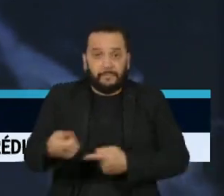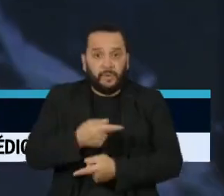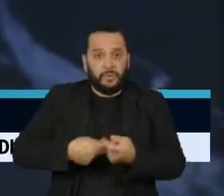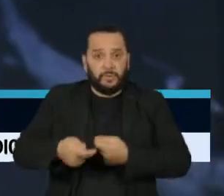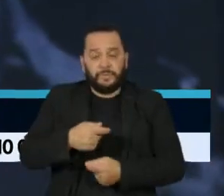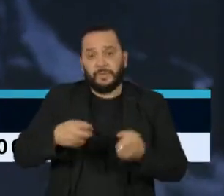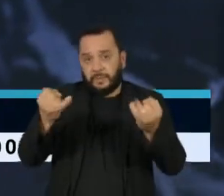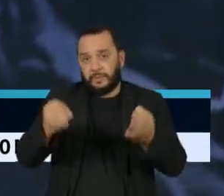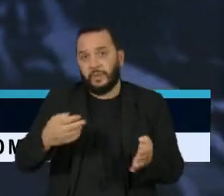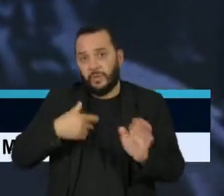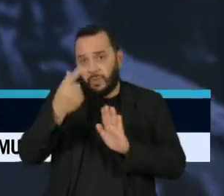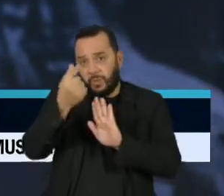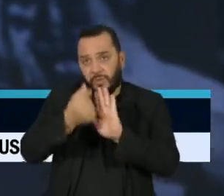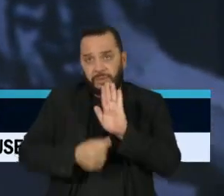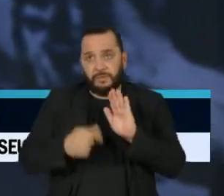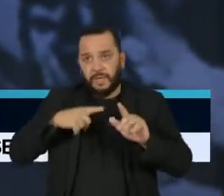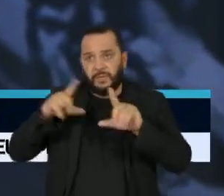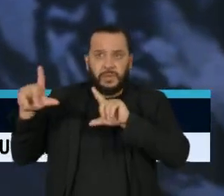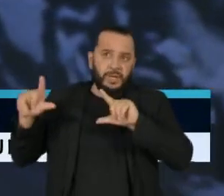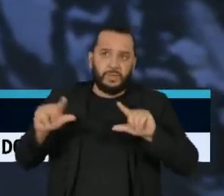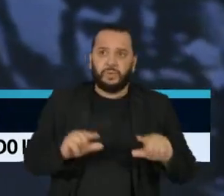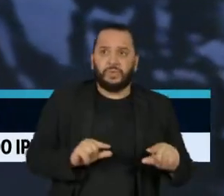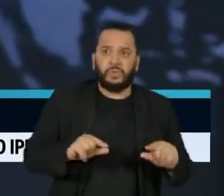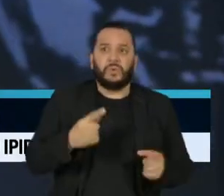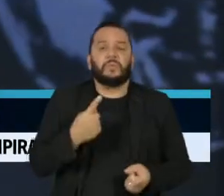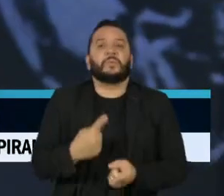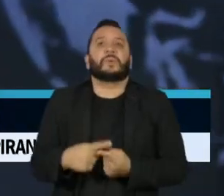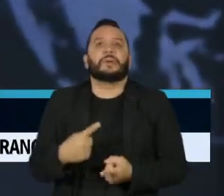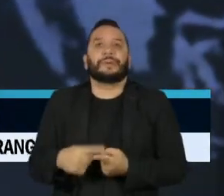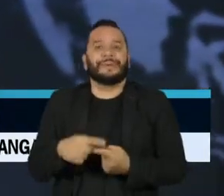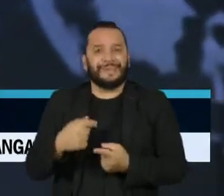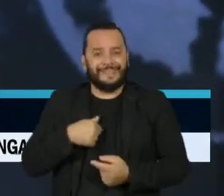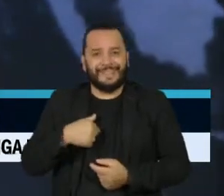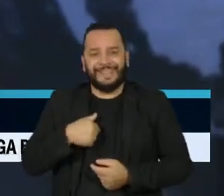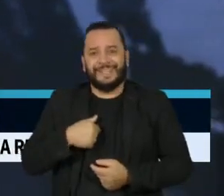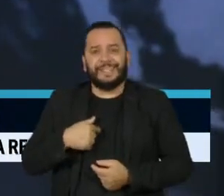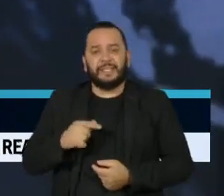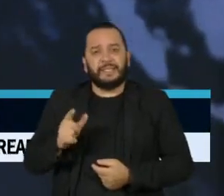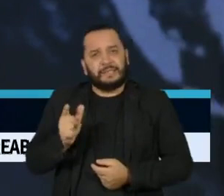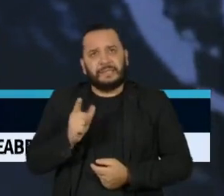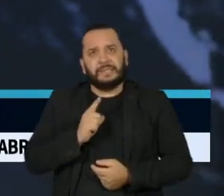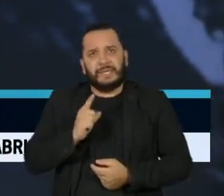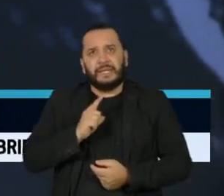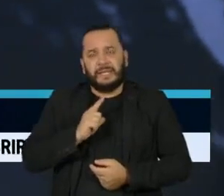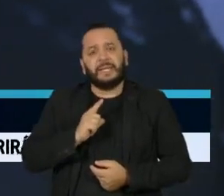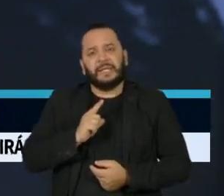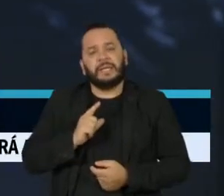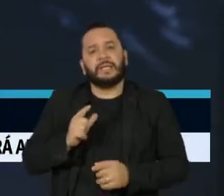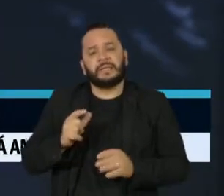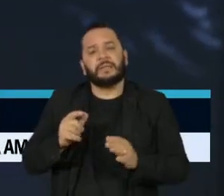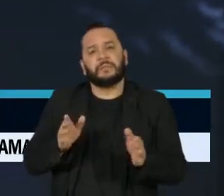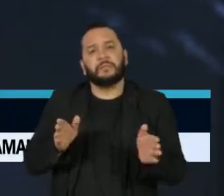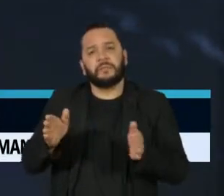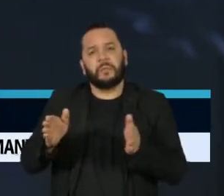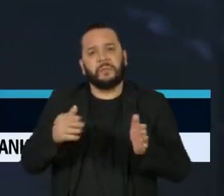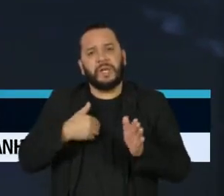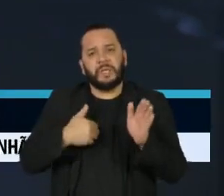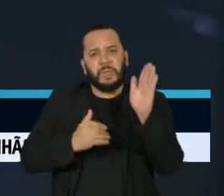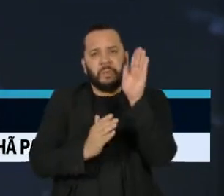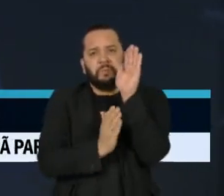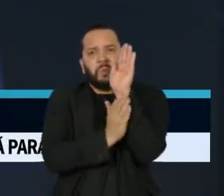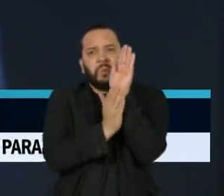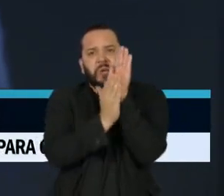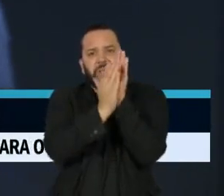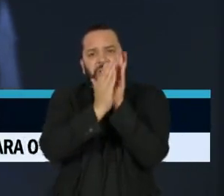valores no orçamento são resultado da enorme rigidez alocativa a que a União está subordinada e que a